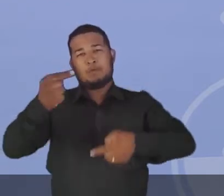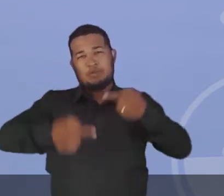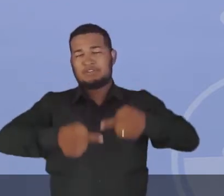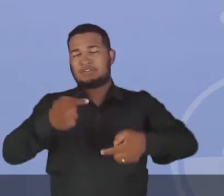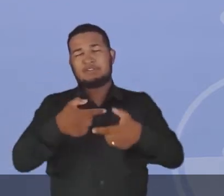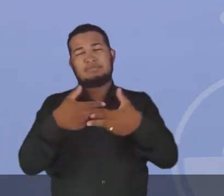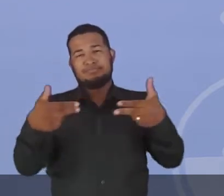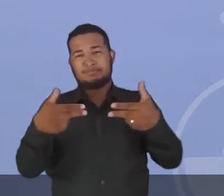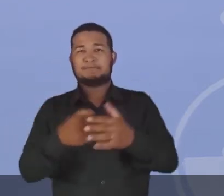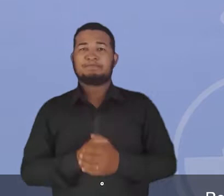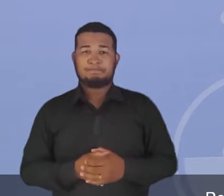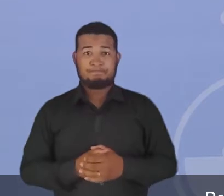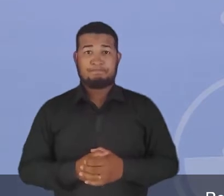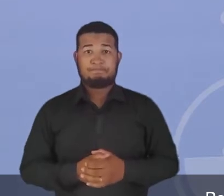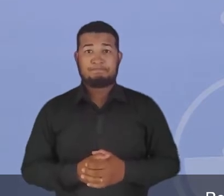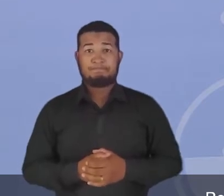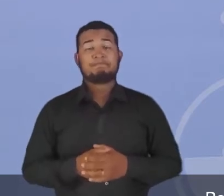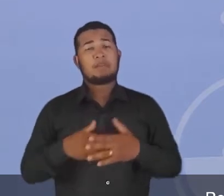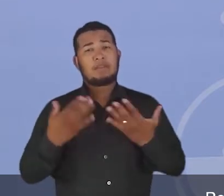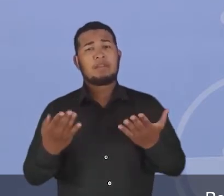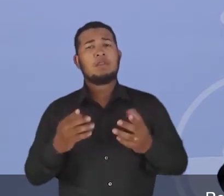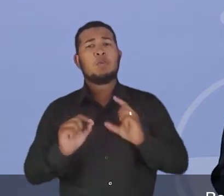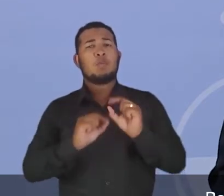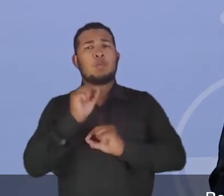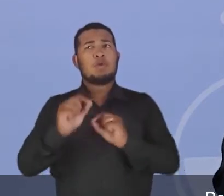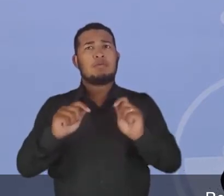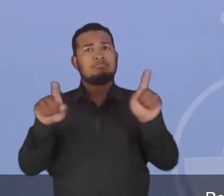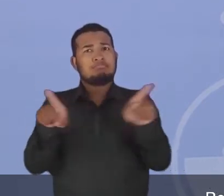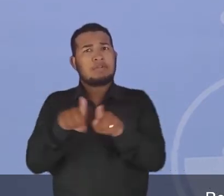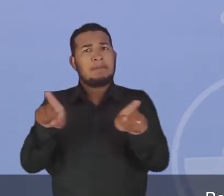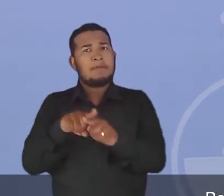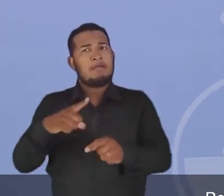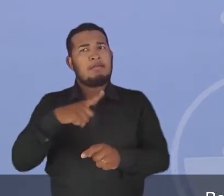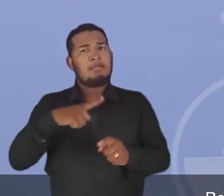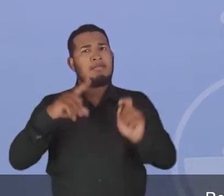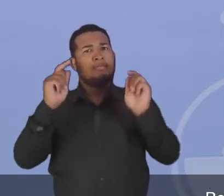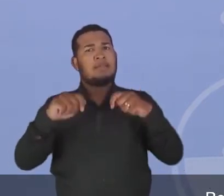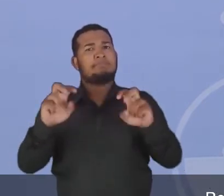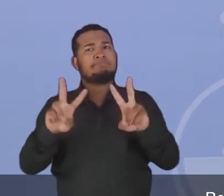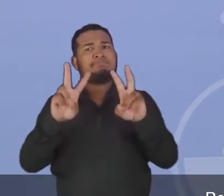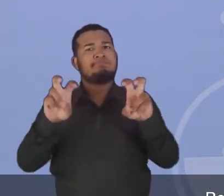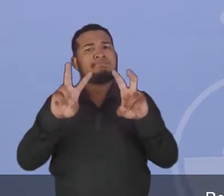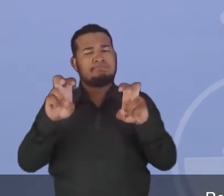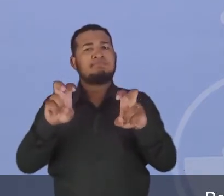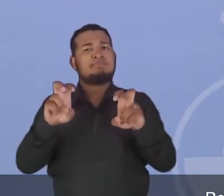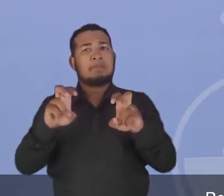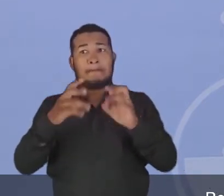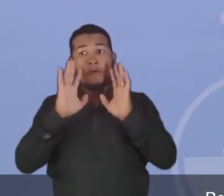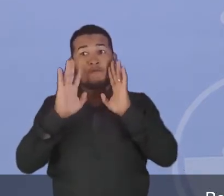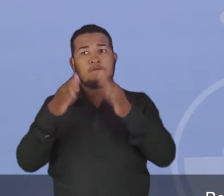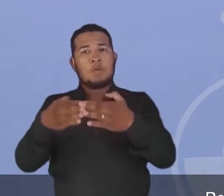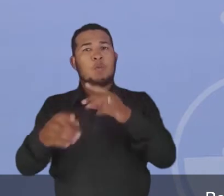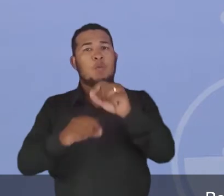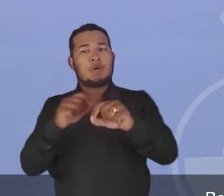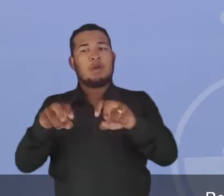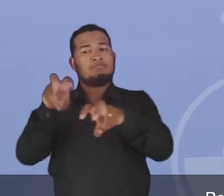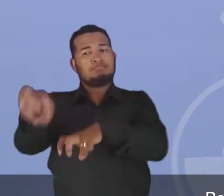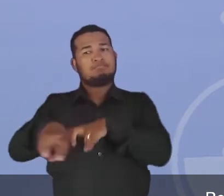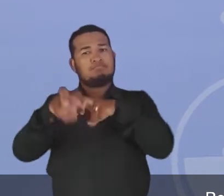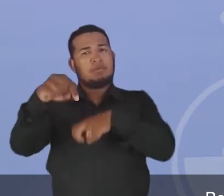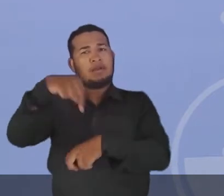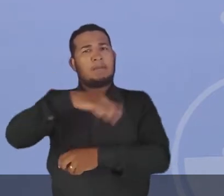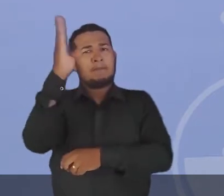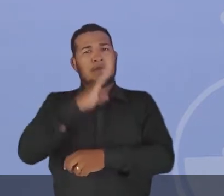colonização brasileira. Bom, o que nós também vamos chamar bastante a atenção da agricultura